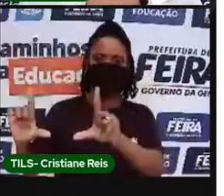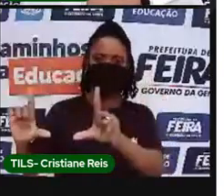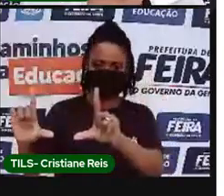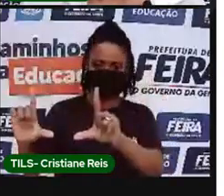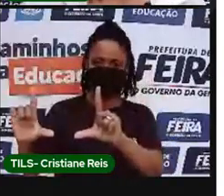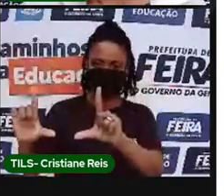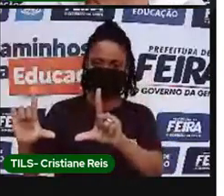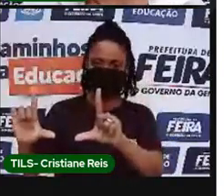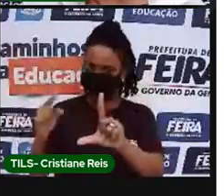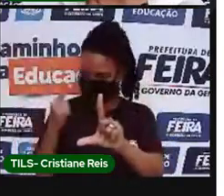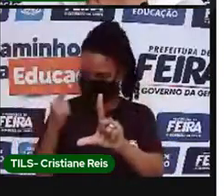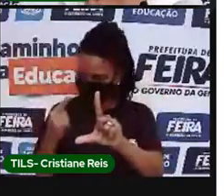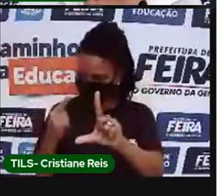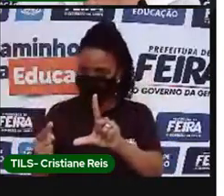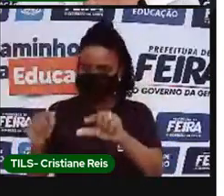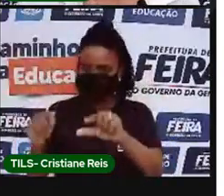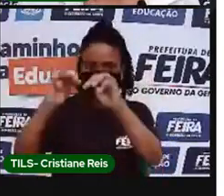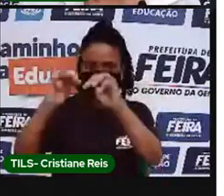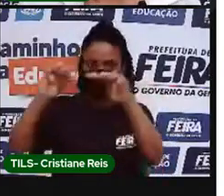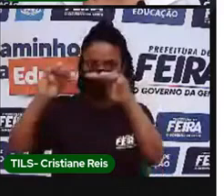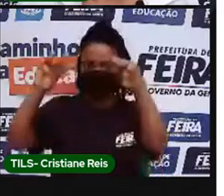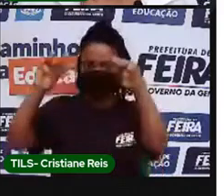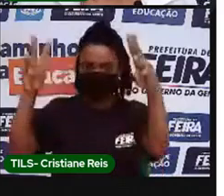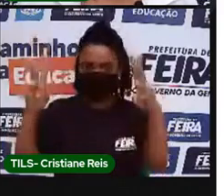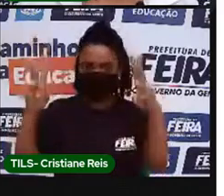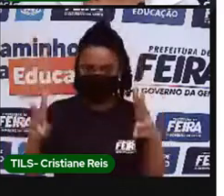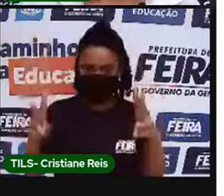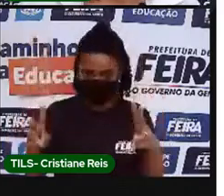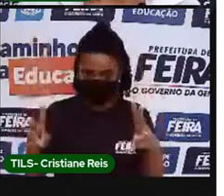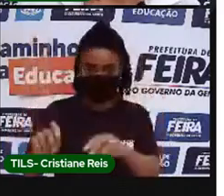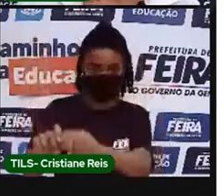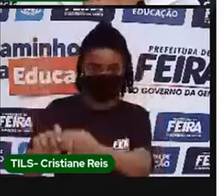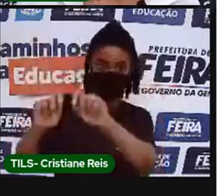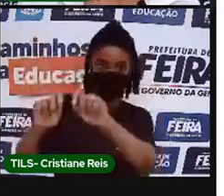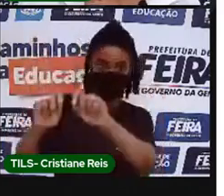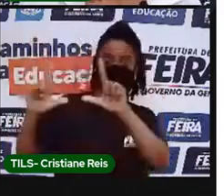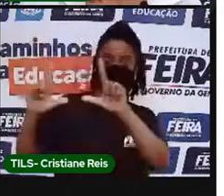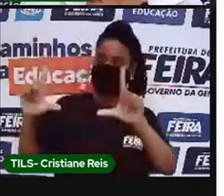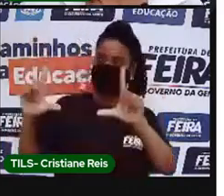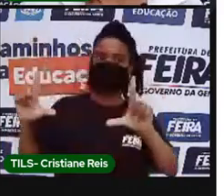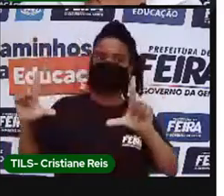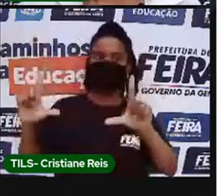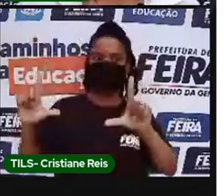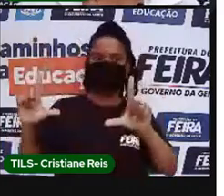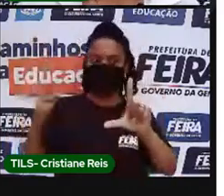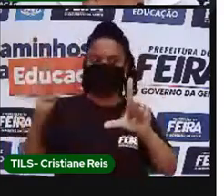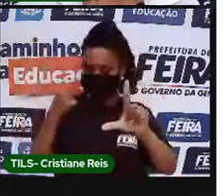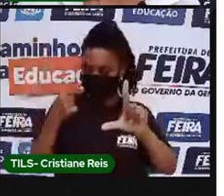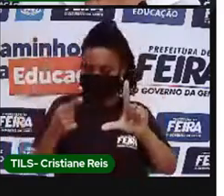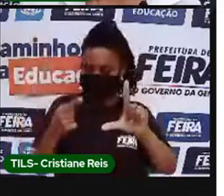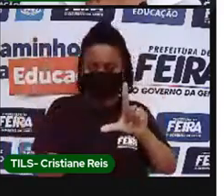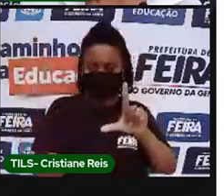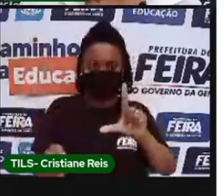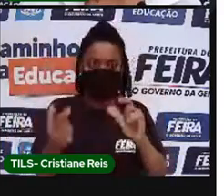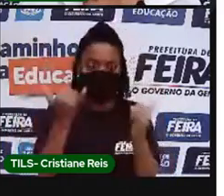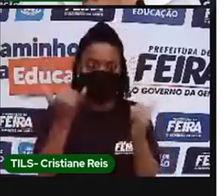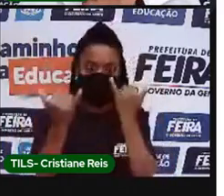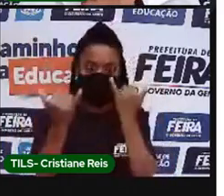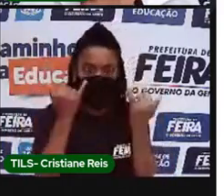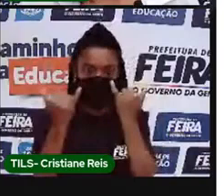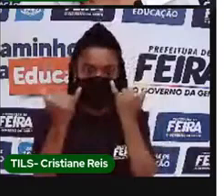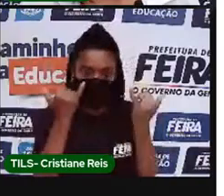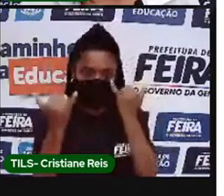e o museu vai mostrá-la numa dimensão maior e te dar algumas informações, como aqui